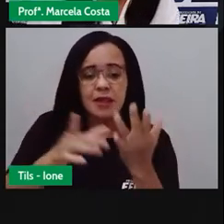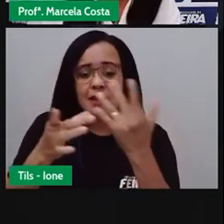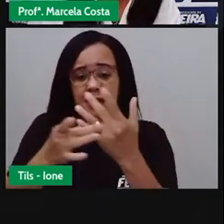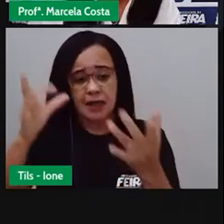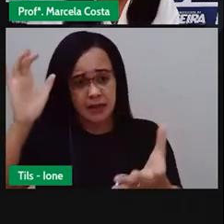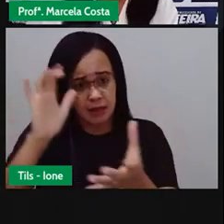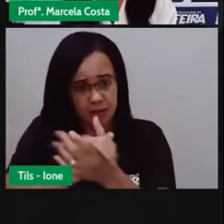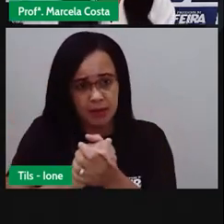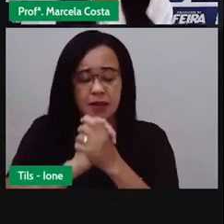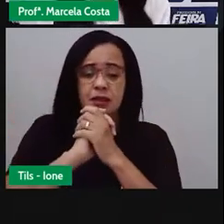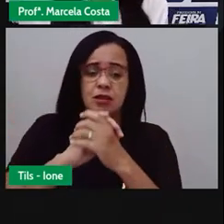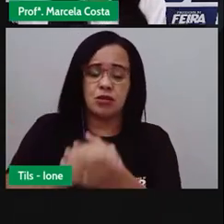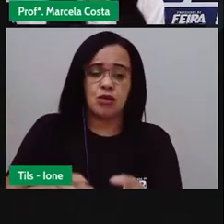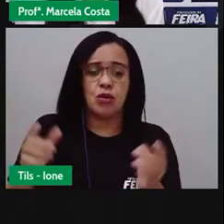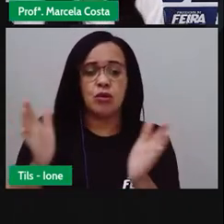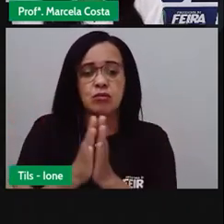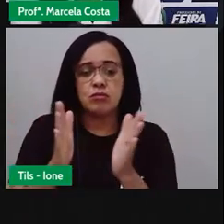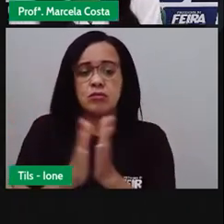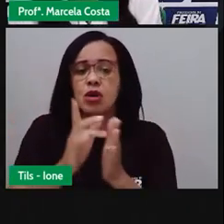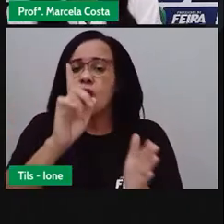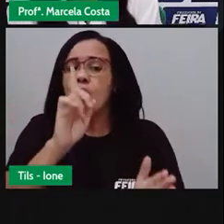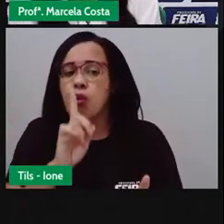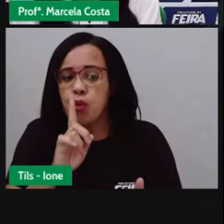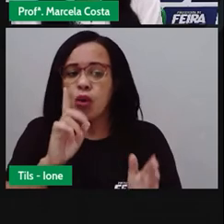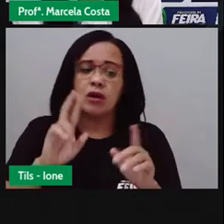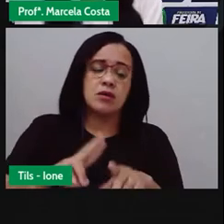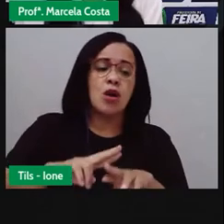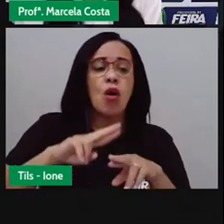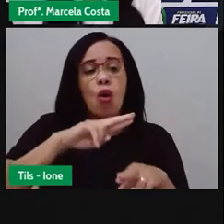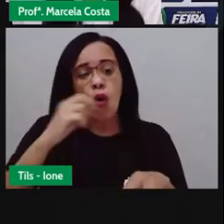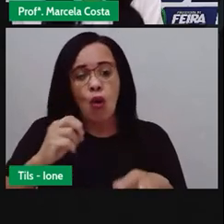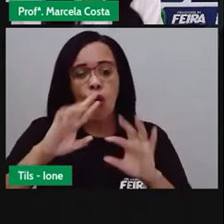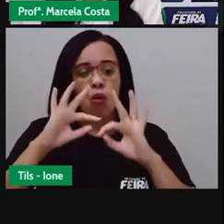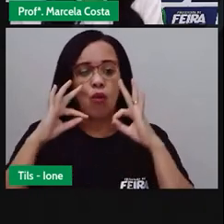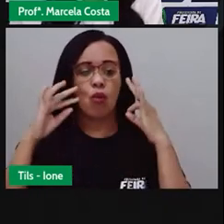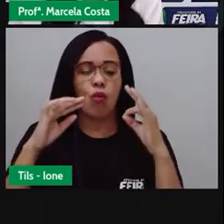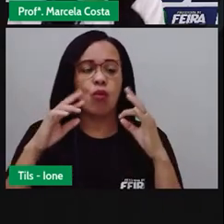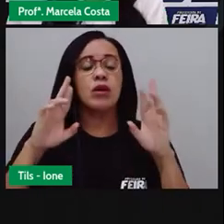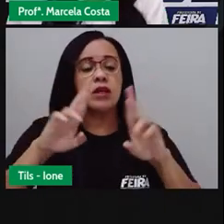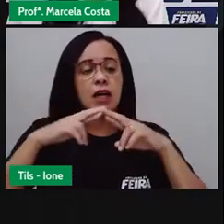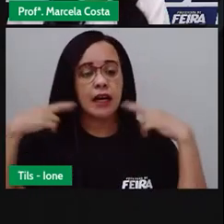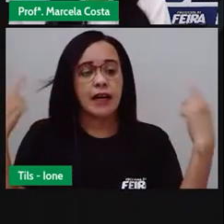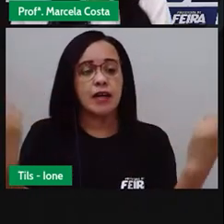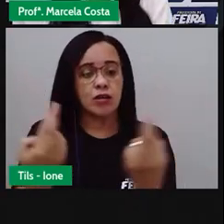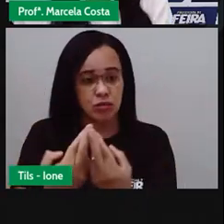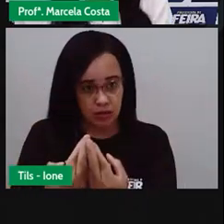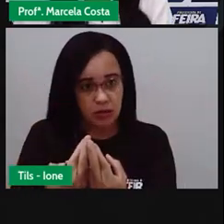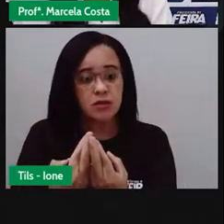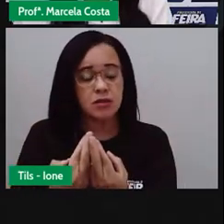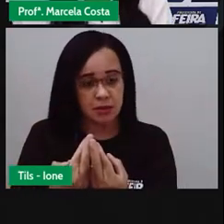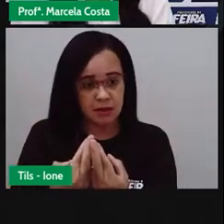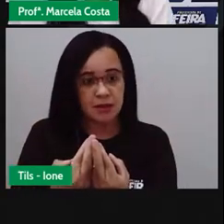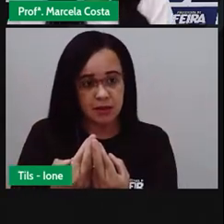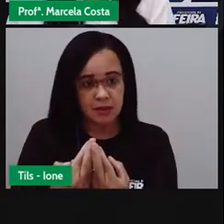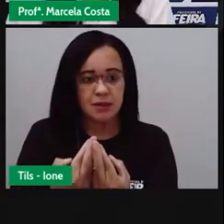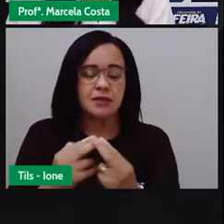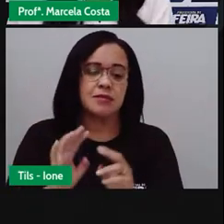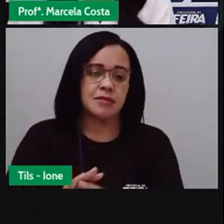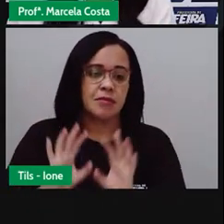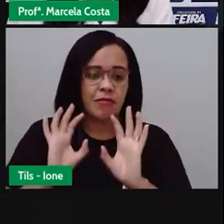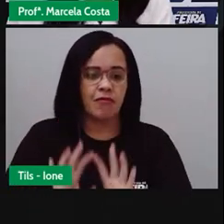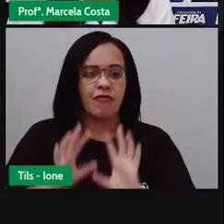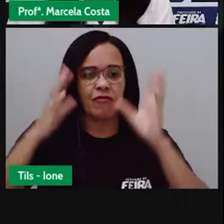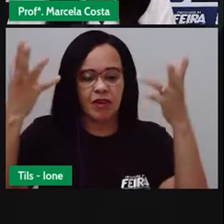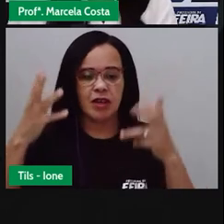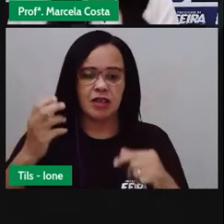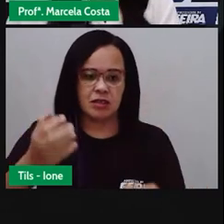aniversários, convite para reuniões, convite para quermesse, convite